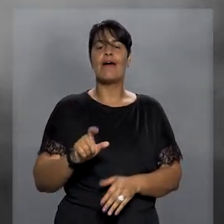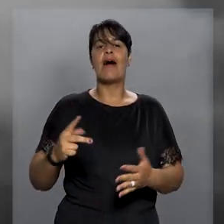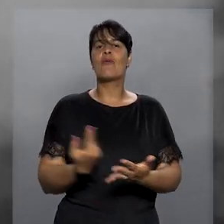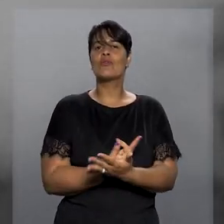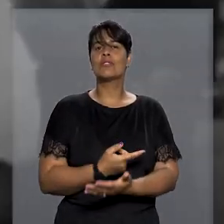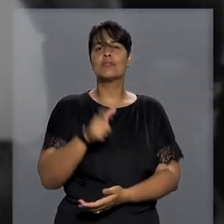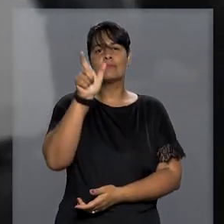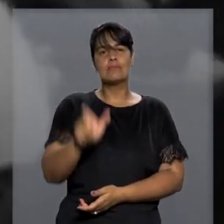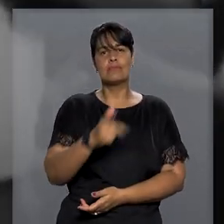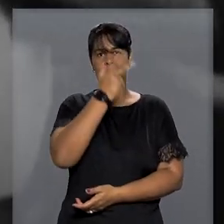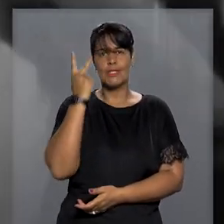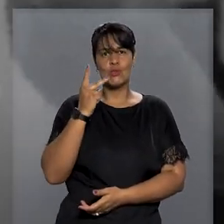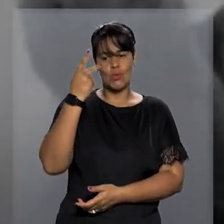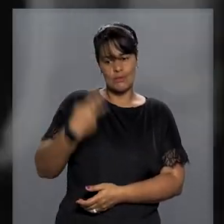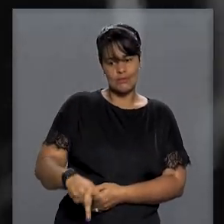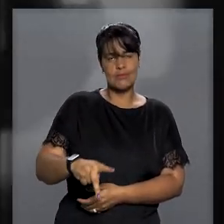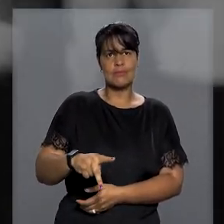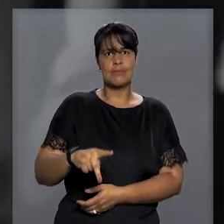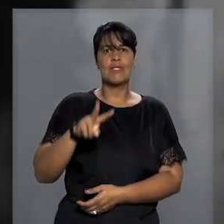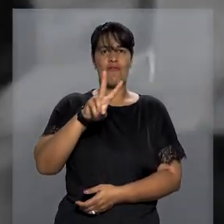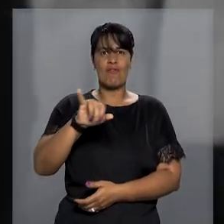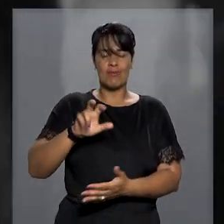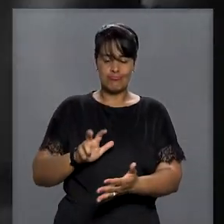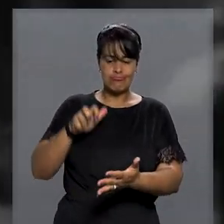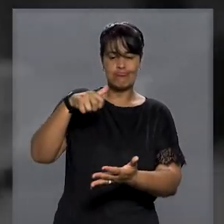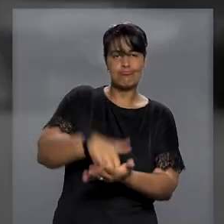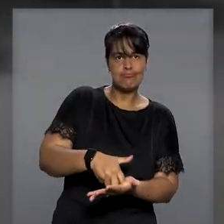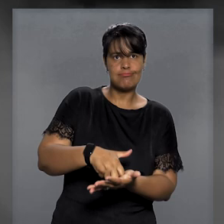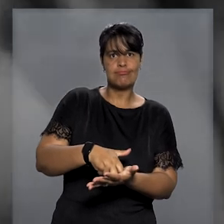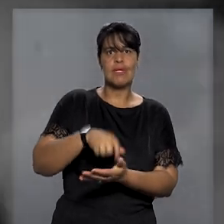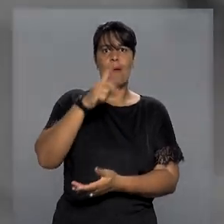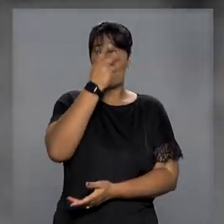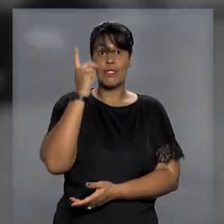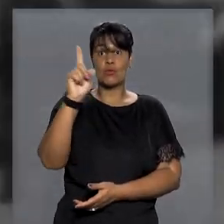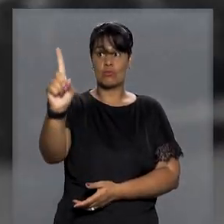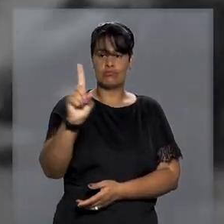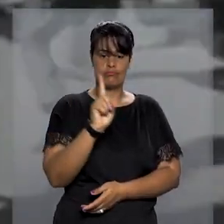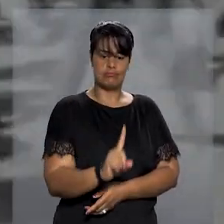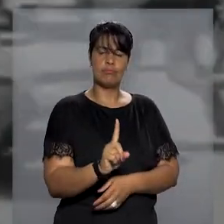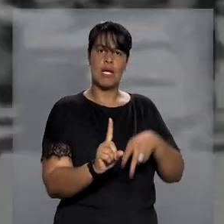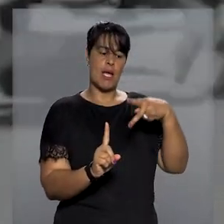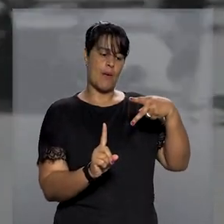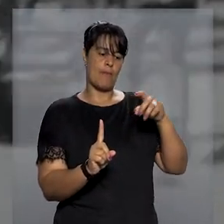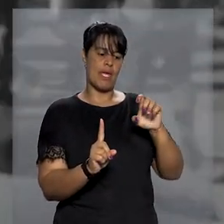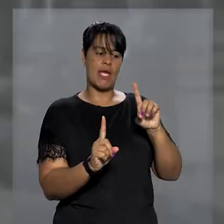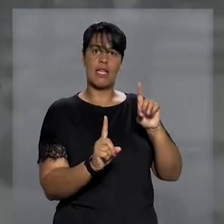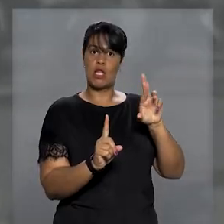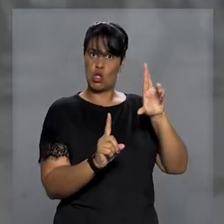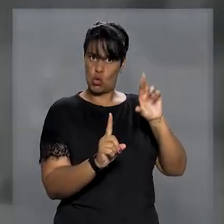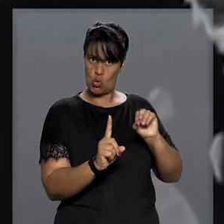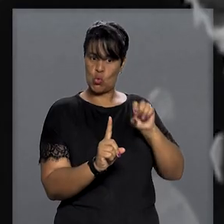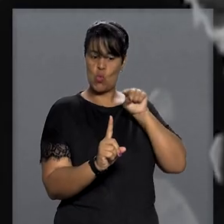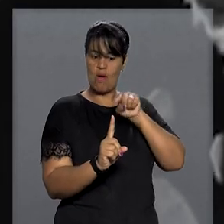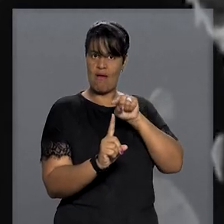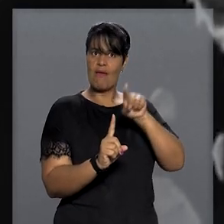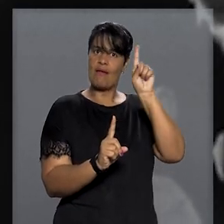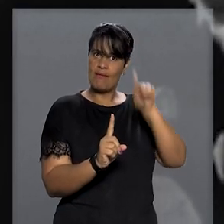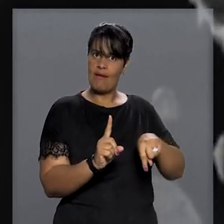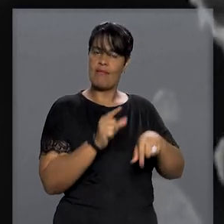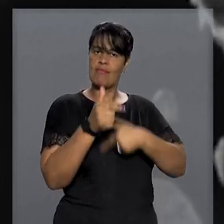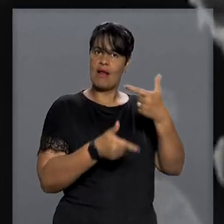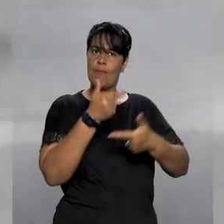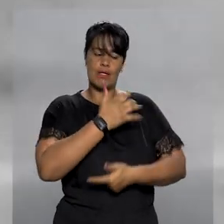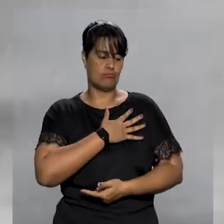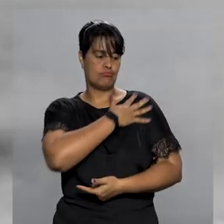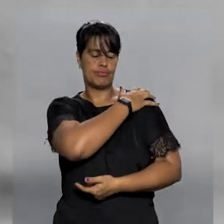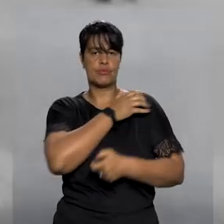cumprida no Brasil a condenação imposta pelos tribunais italianos ao brasileiro Pedro Antônio Mato Narbondo,